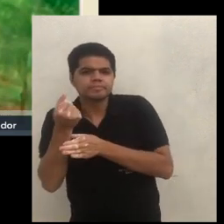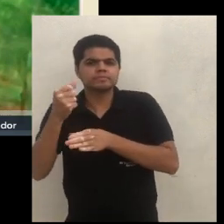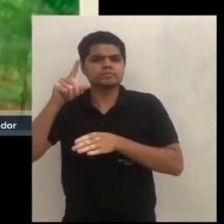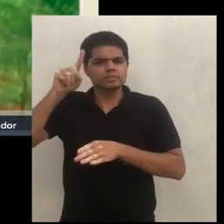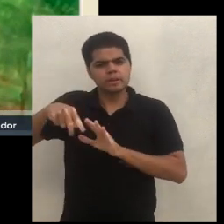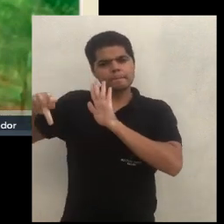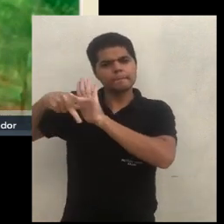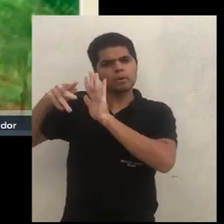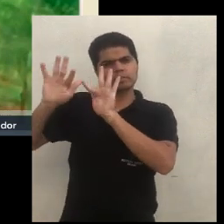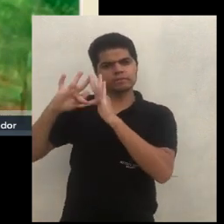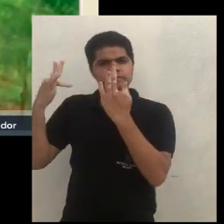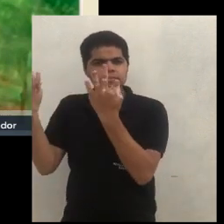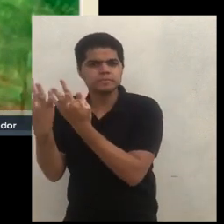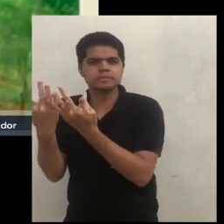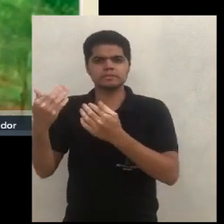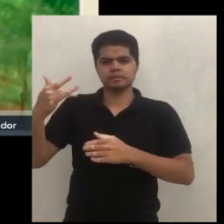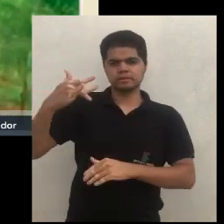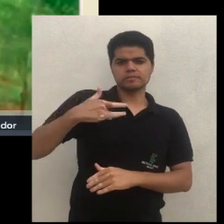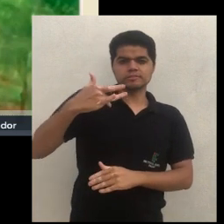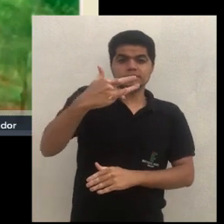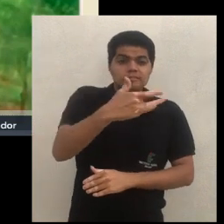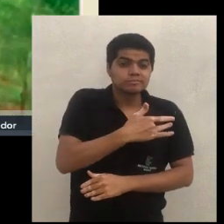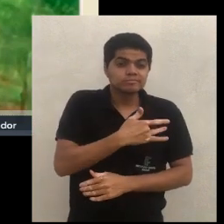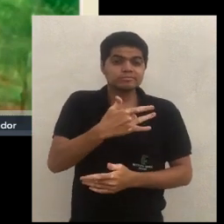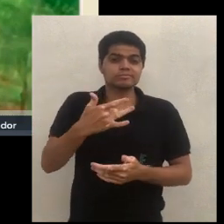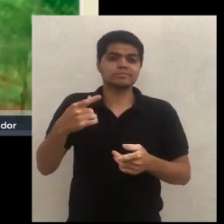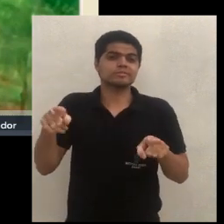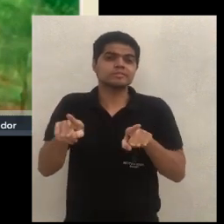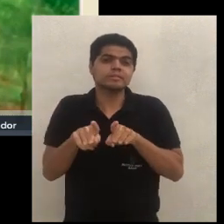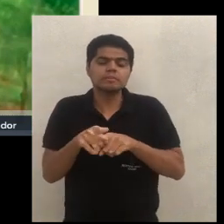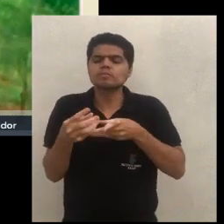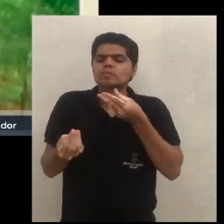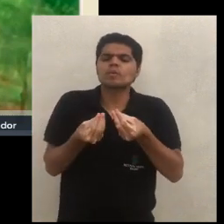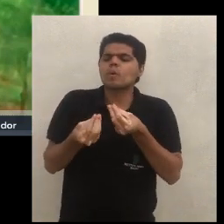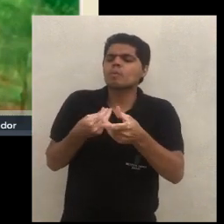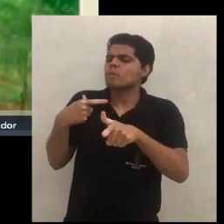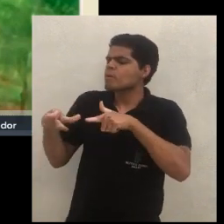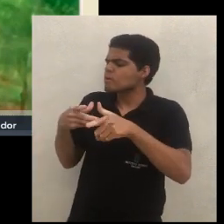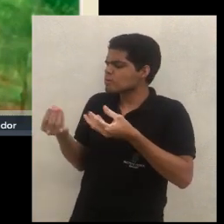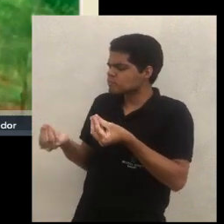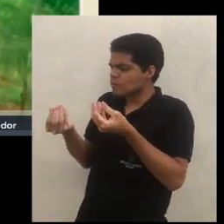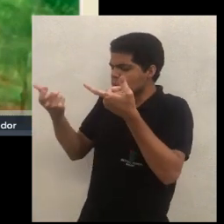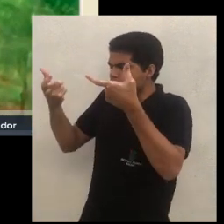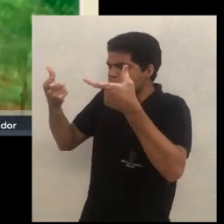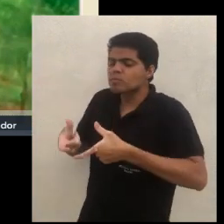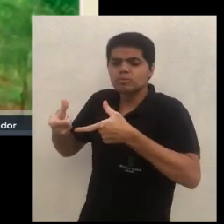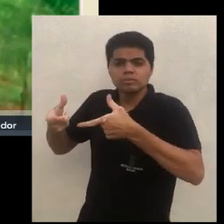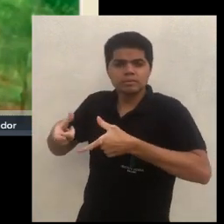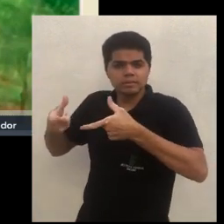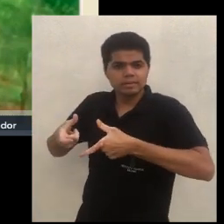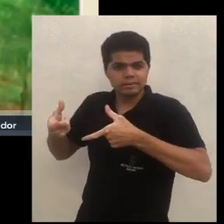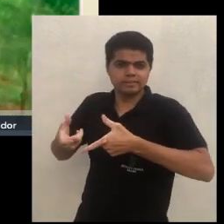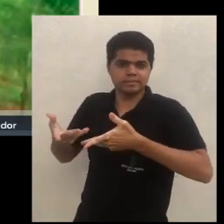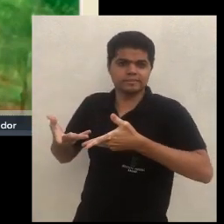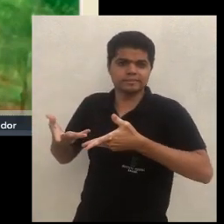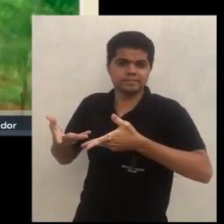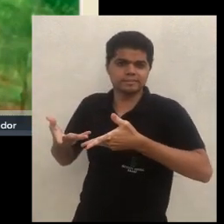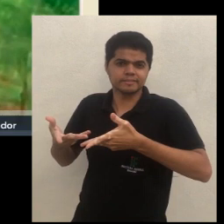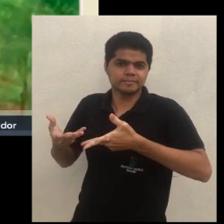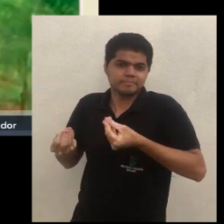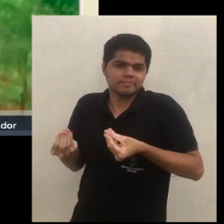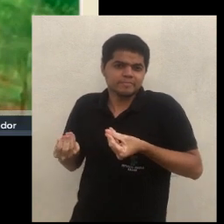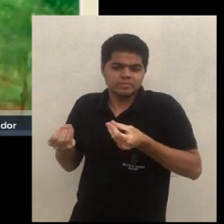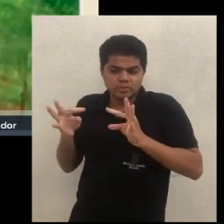a saúde da família, a qualidade de vida, a condição de trabalho, quais são as condições de trabalho que dá.